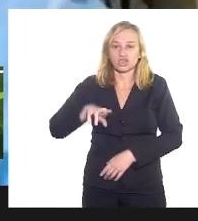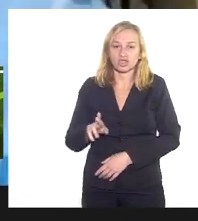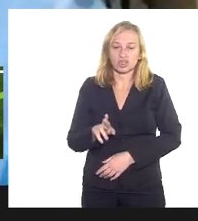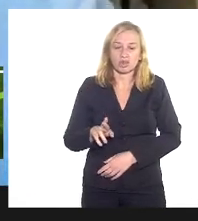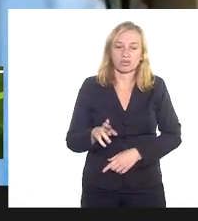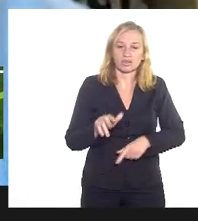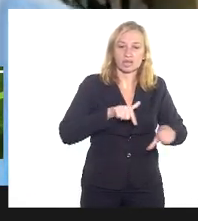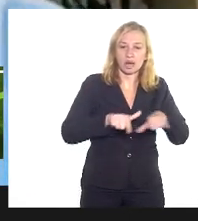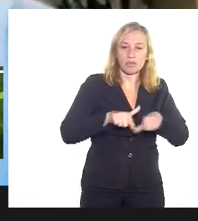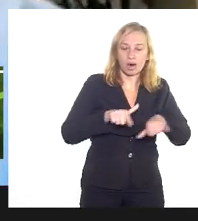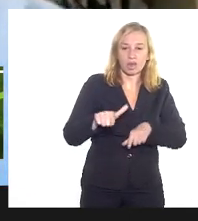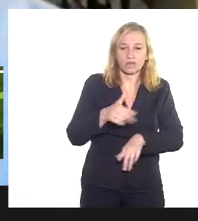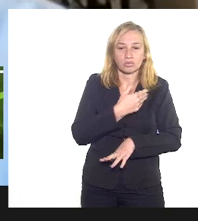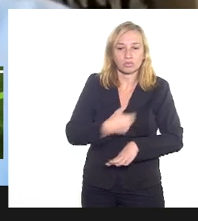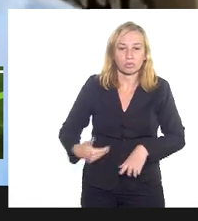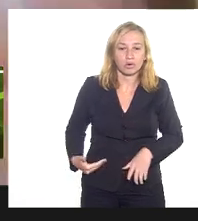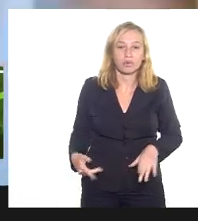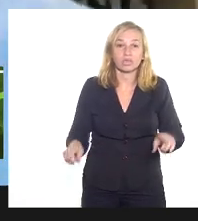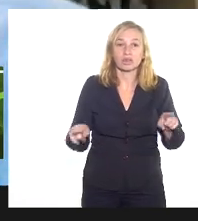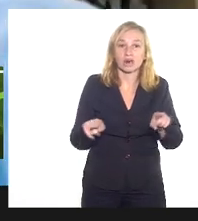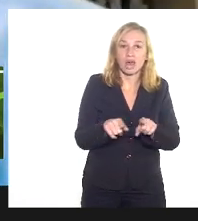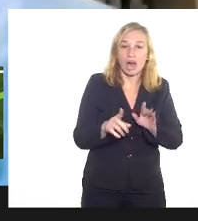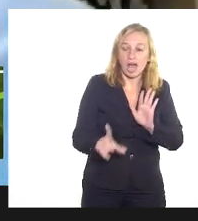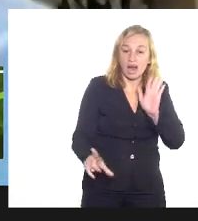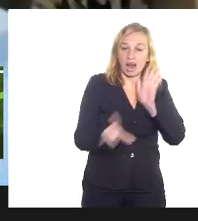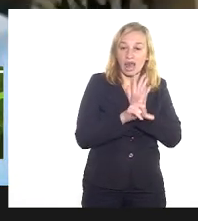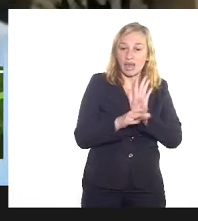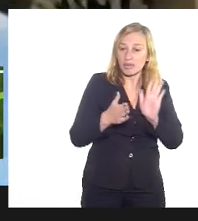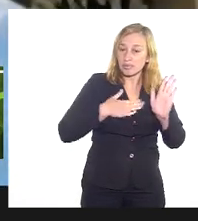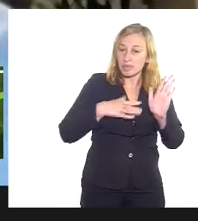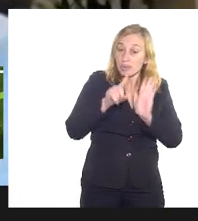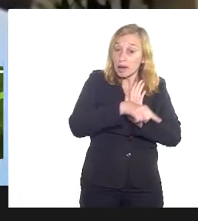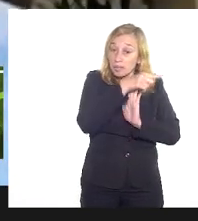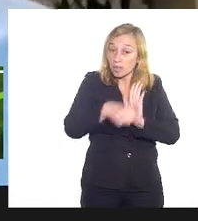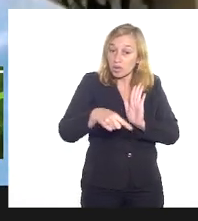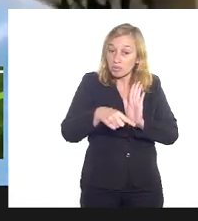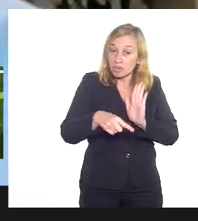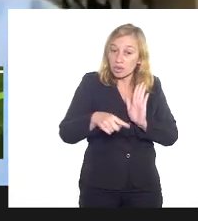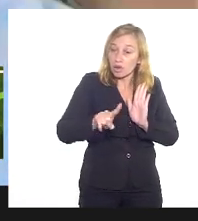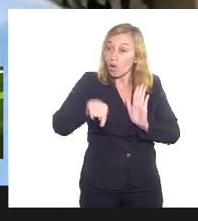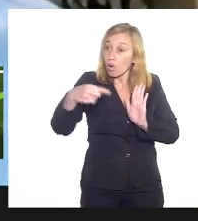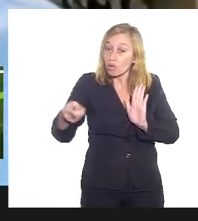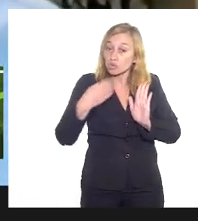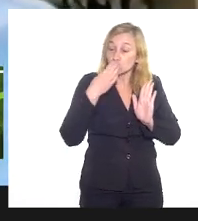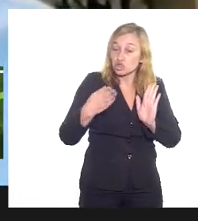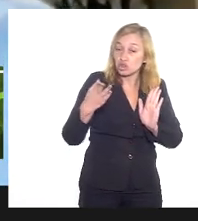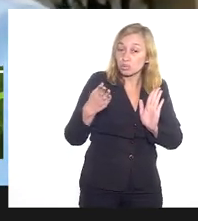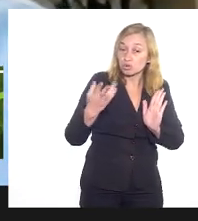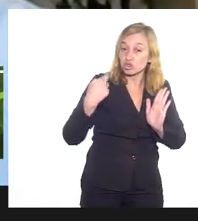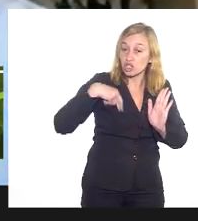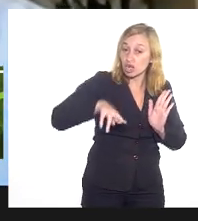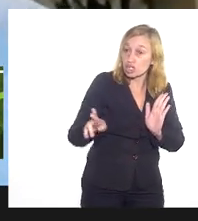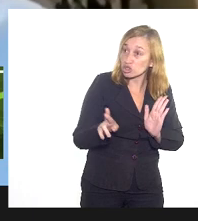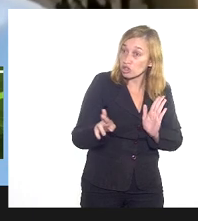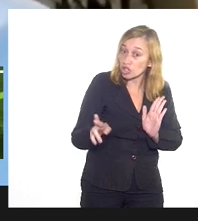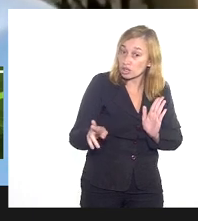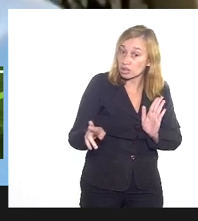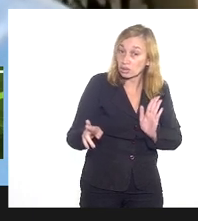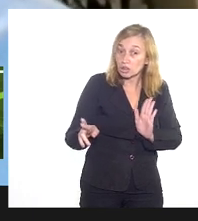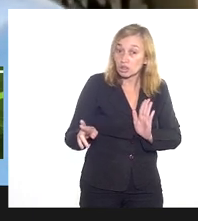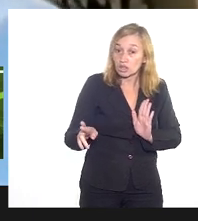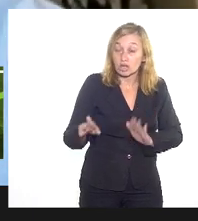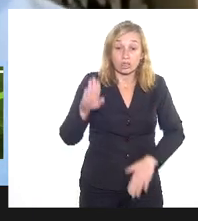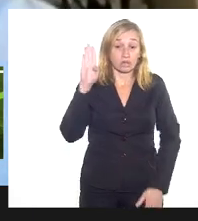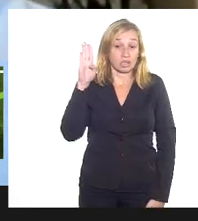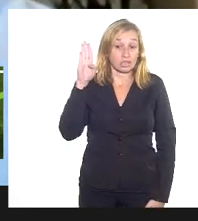resultou também a minha lei para proibir se perguntar a religião de alguém ou orientação sexual de candidatos